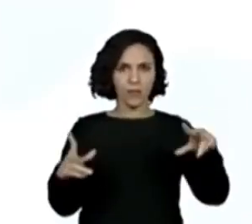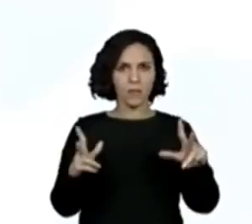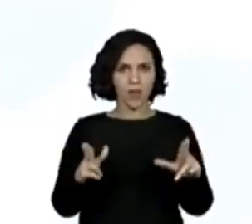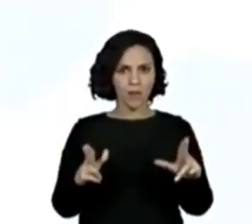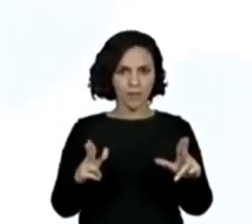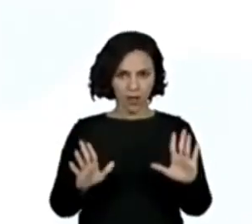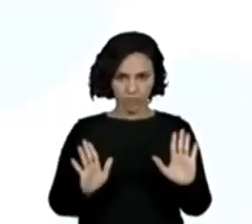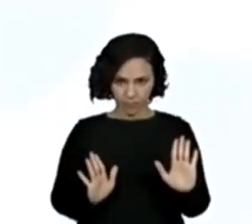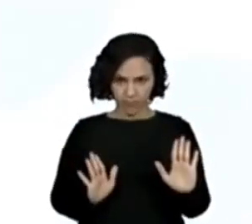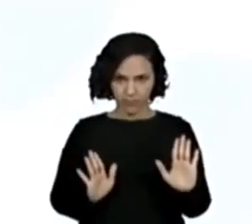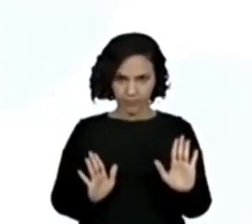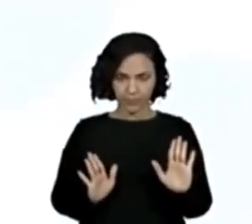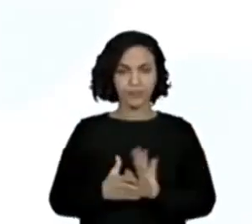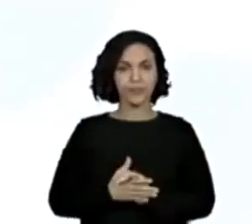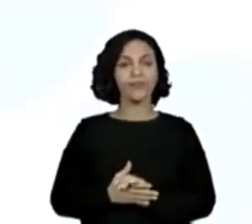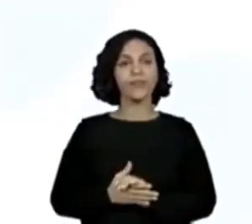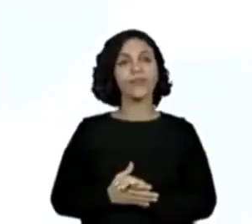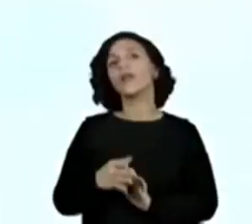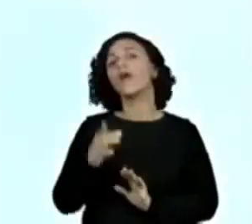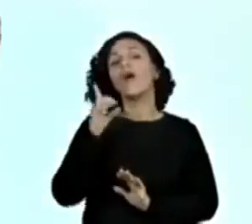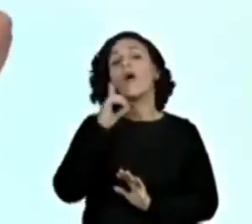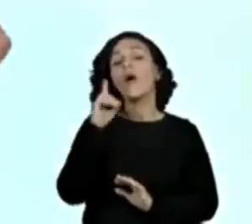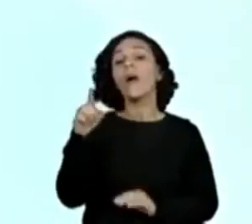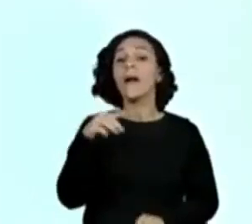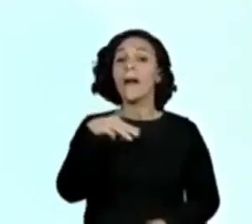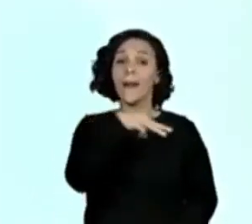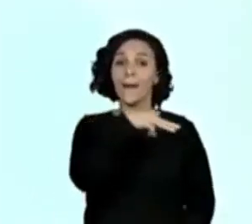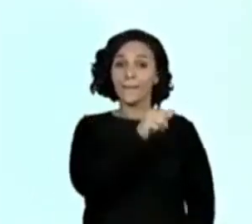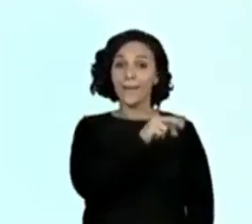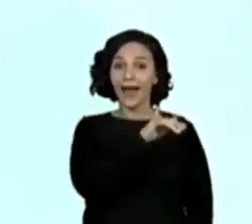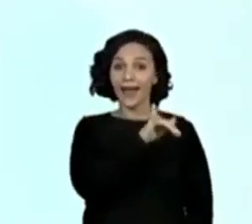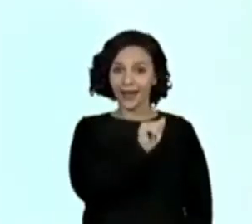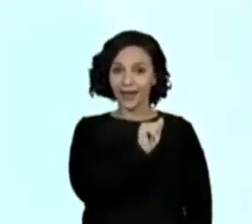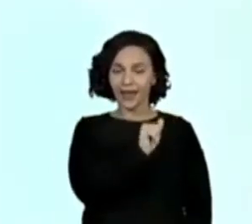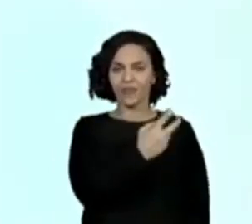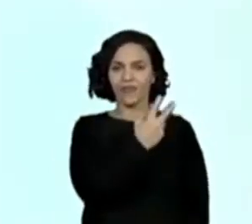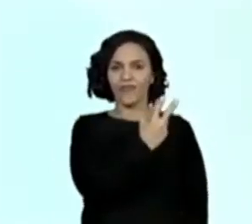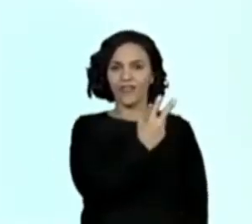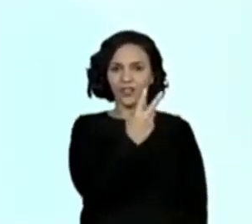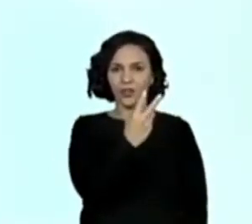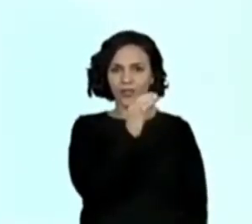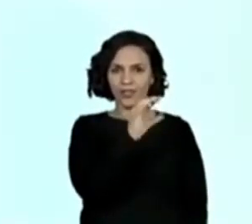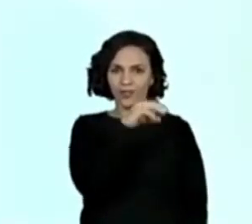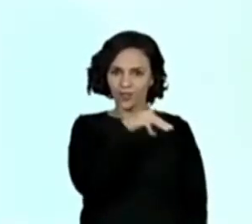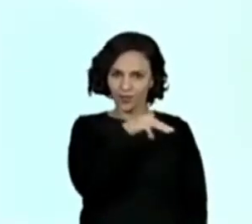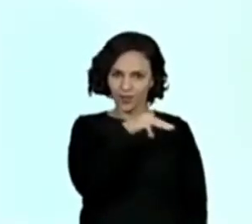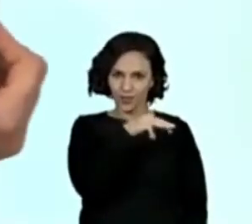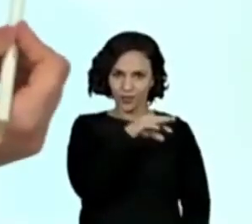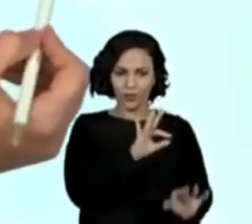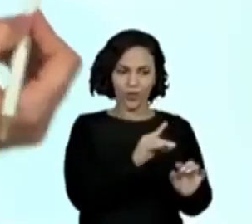e aqui a Maria Cecília tem vinte e dois centímetros, e a Eliane vinte e nove